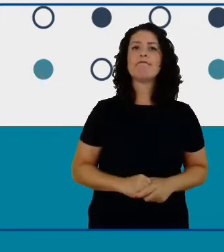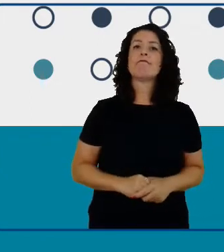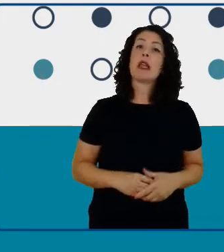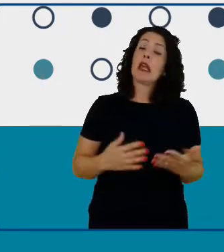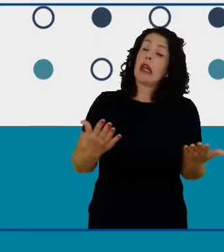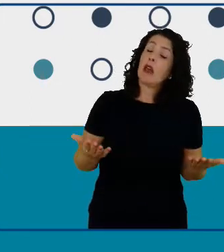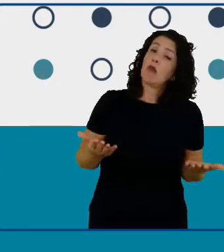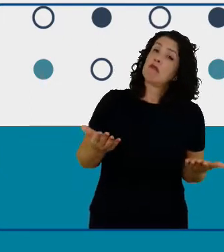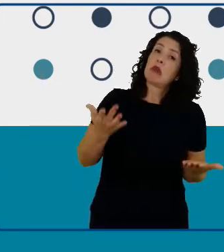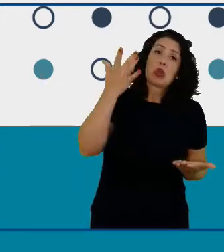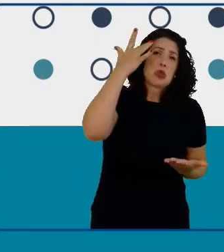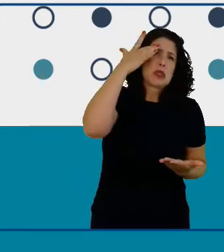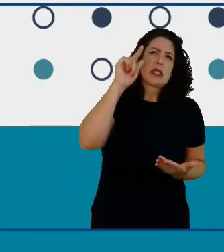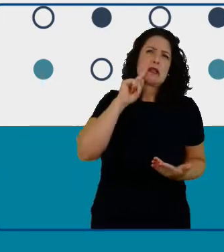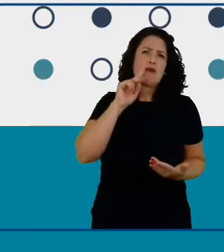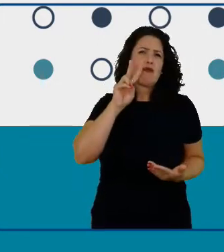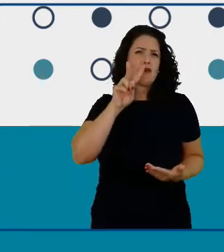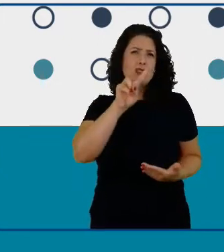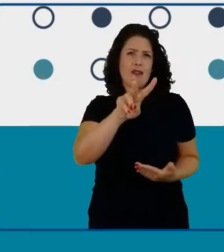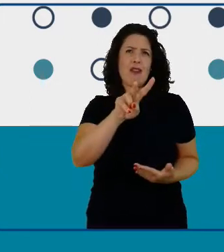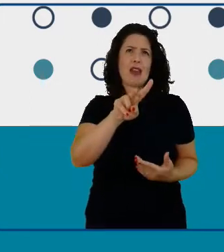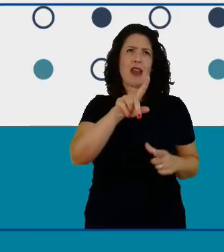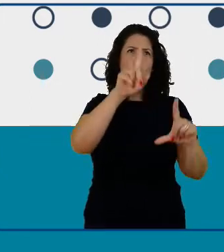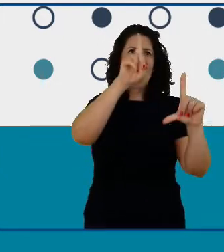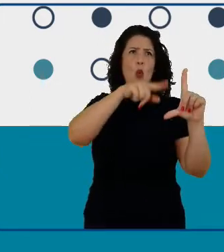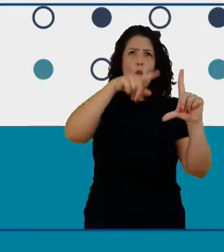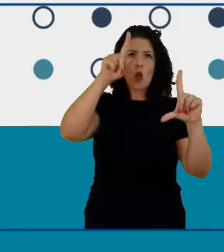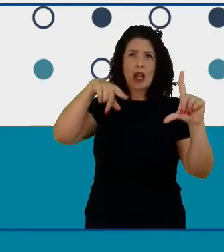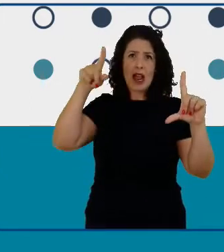gráfico está muito muito claro mas